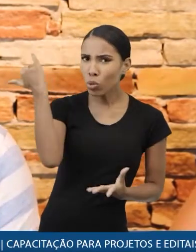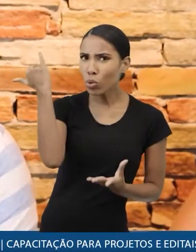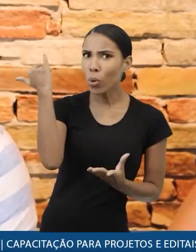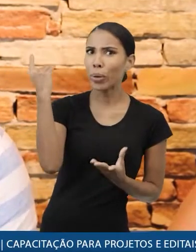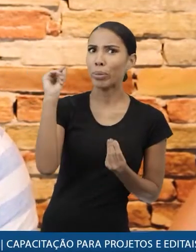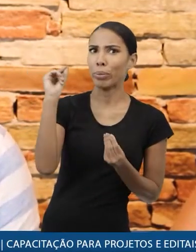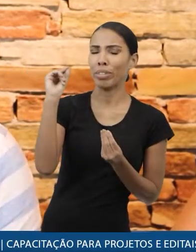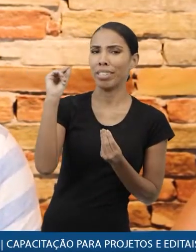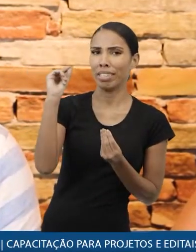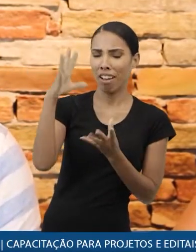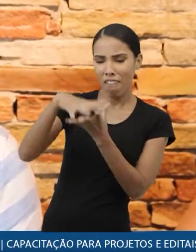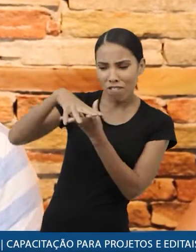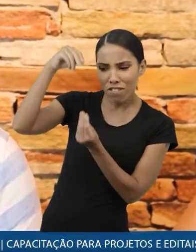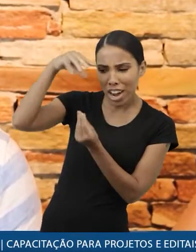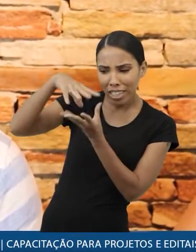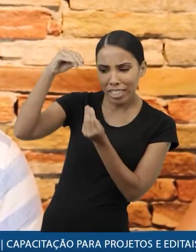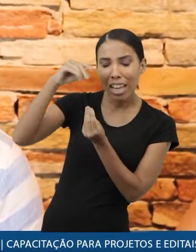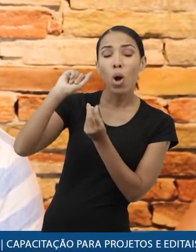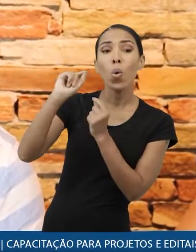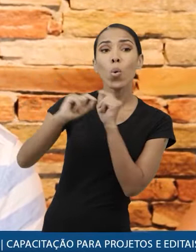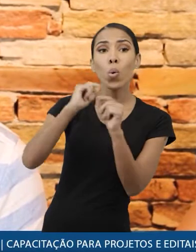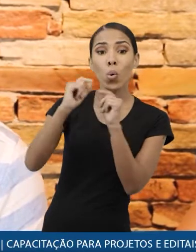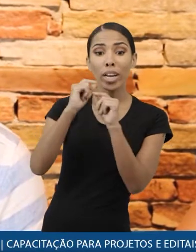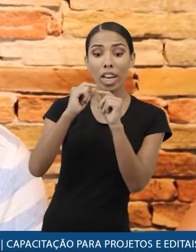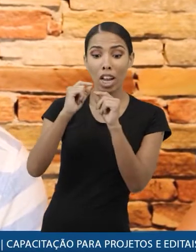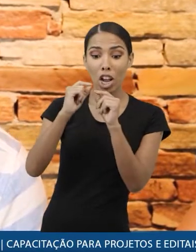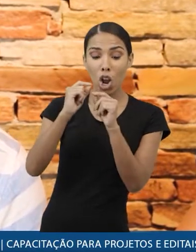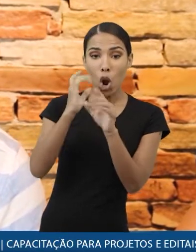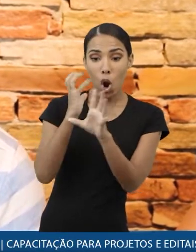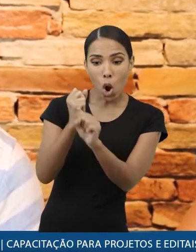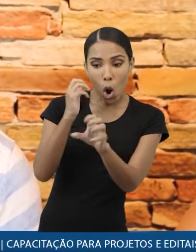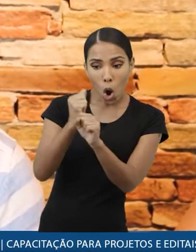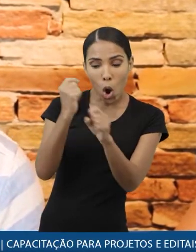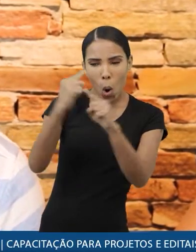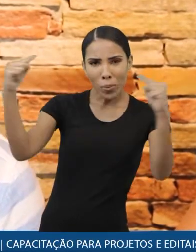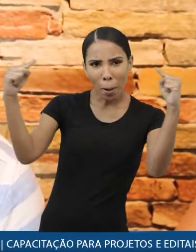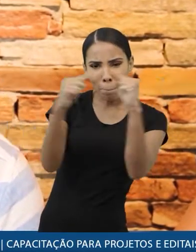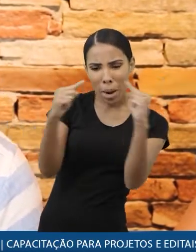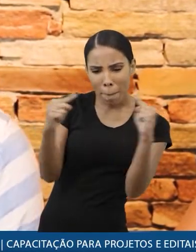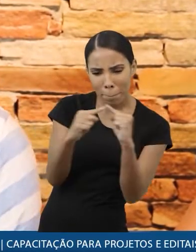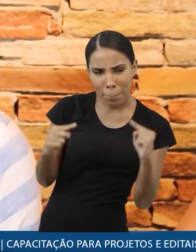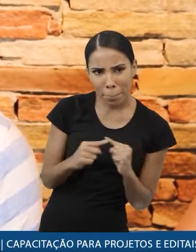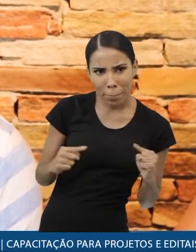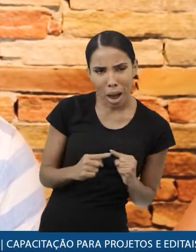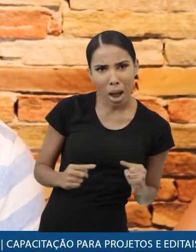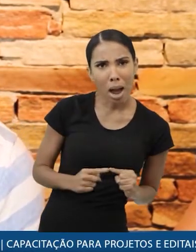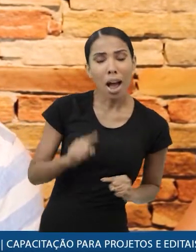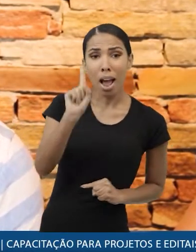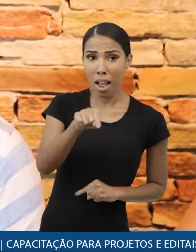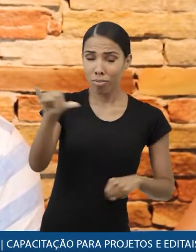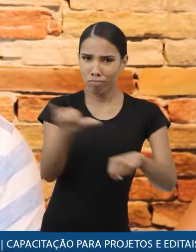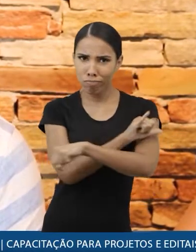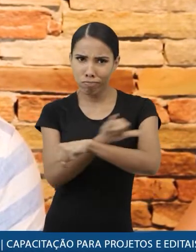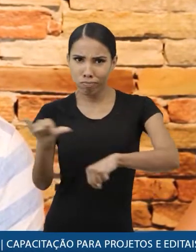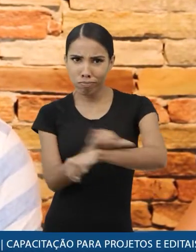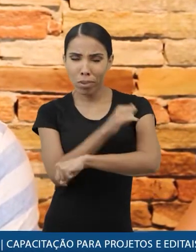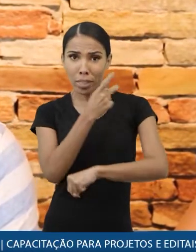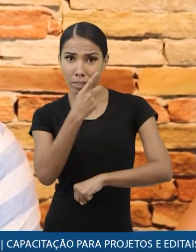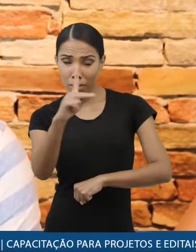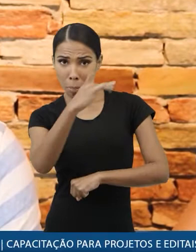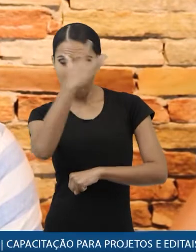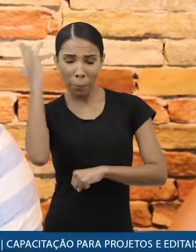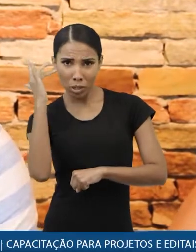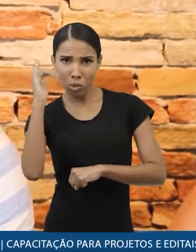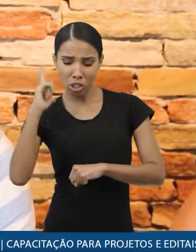produtor que é a bendita prestação de contas que nada mais é do que um veículo de você para o seu